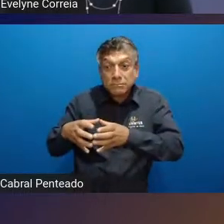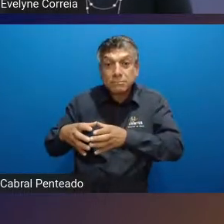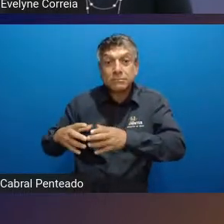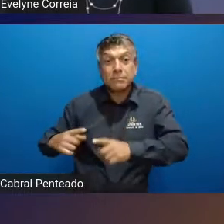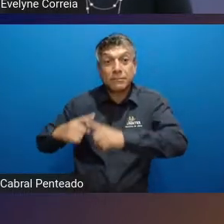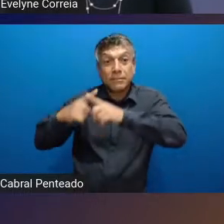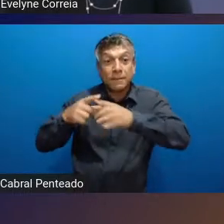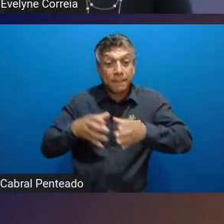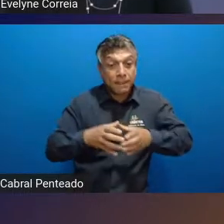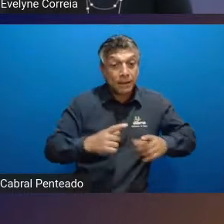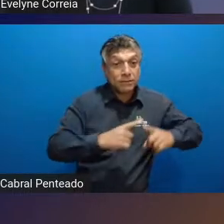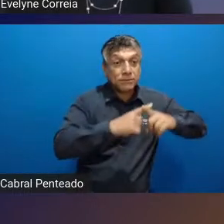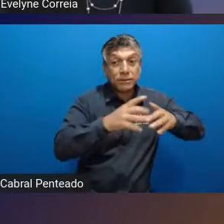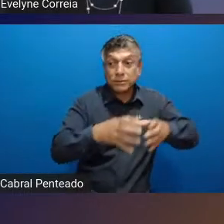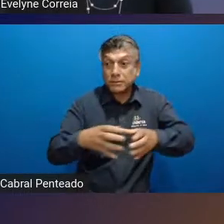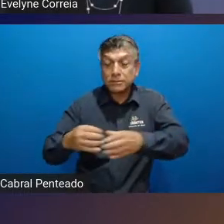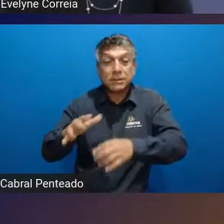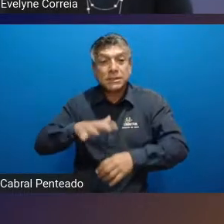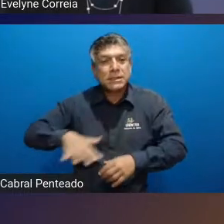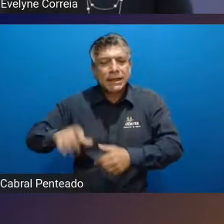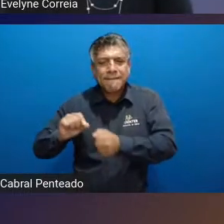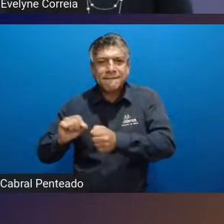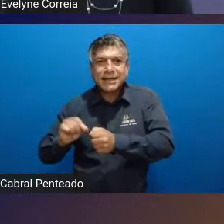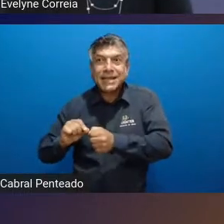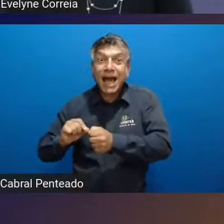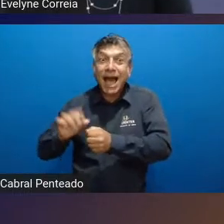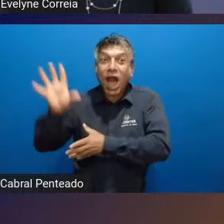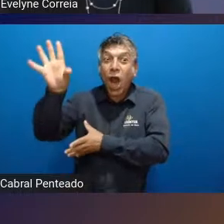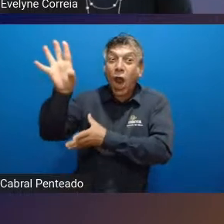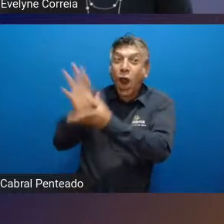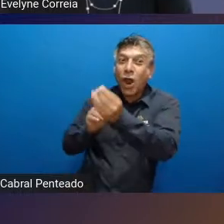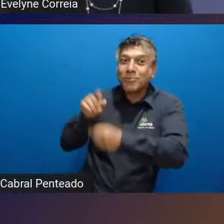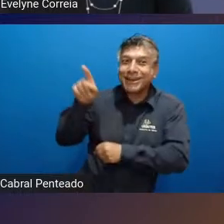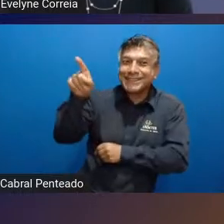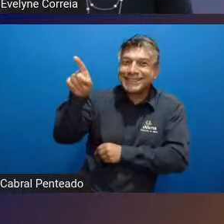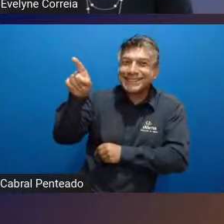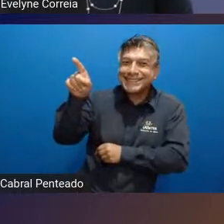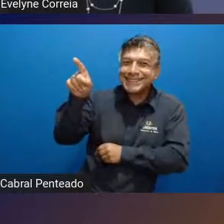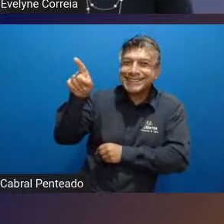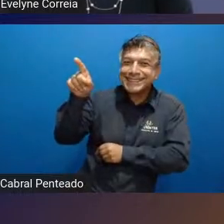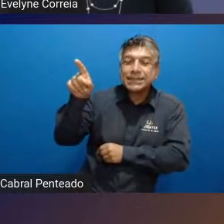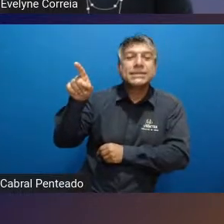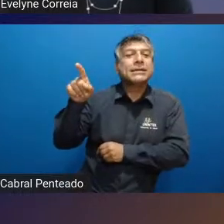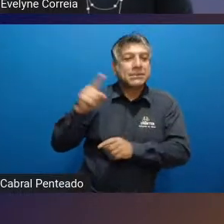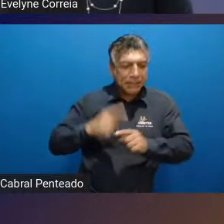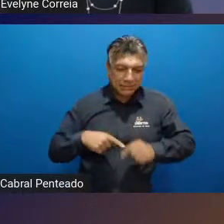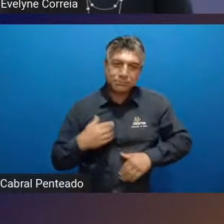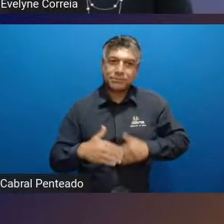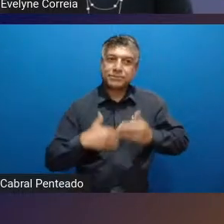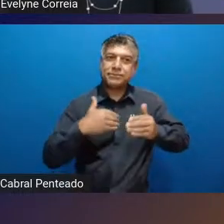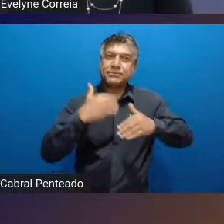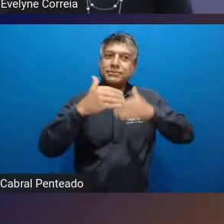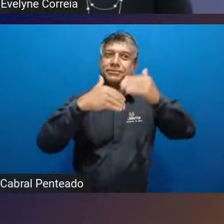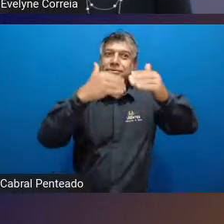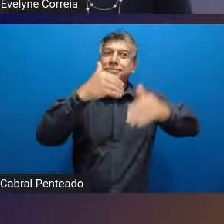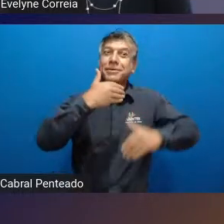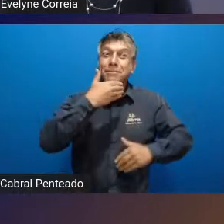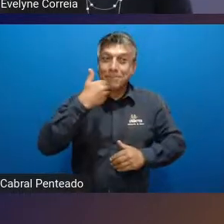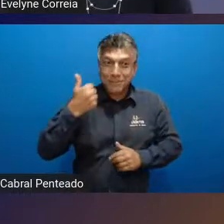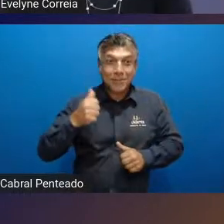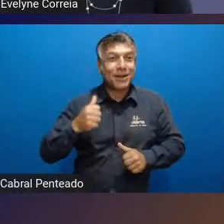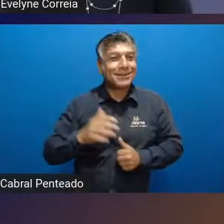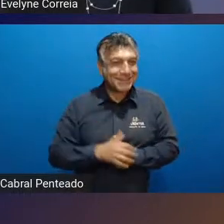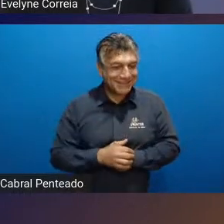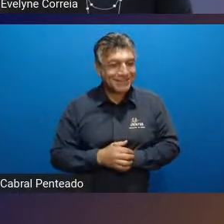seleções elas buscaram fazer igual então o futebol já vem já vem mudando e também essa